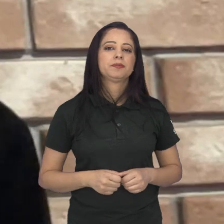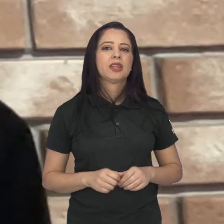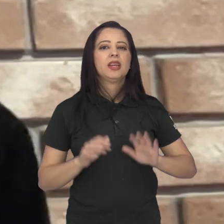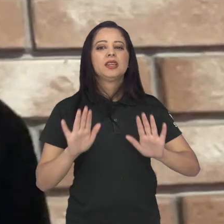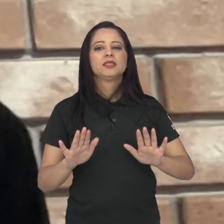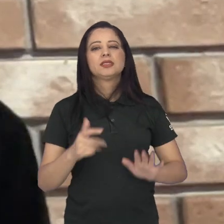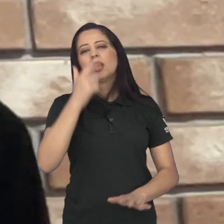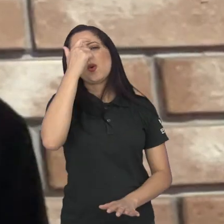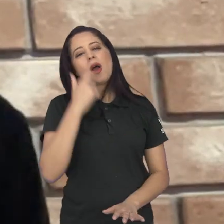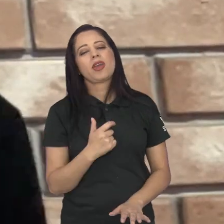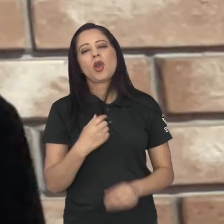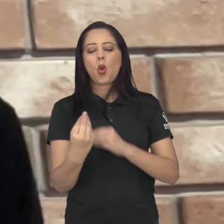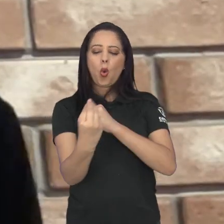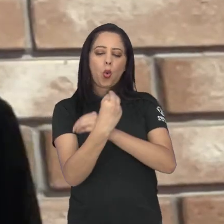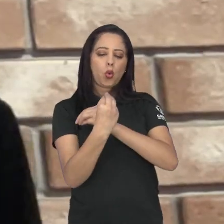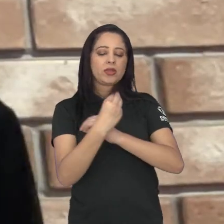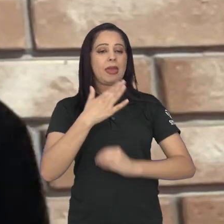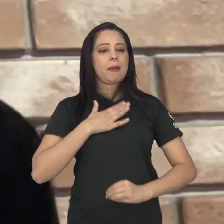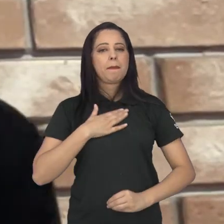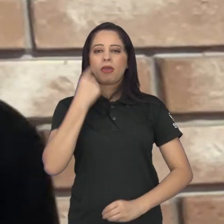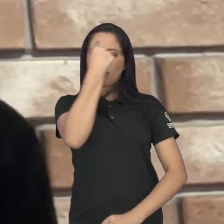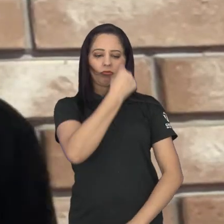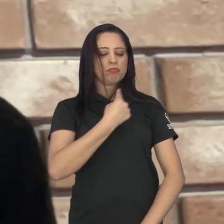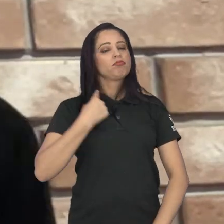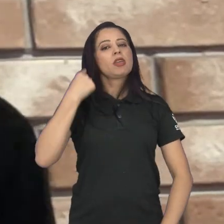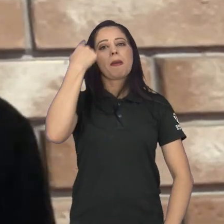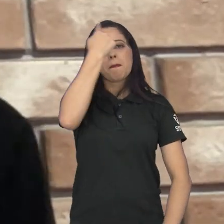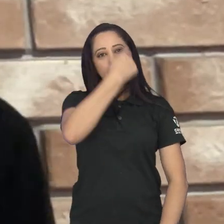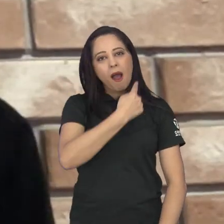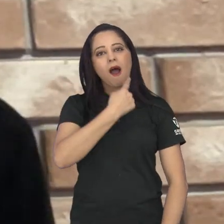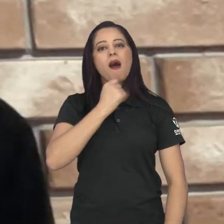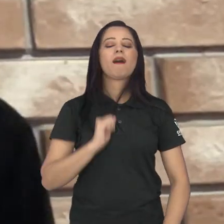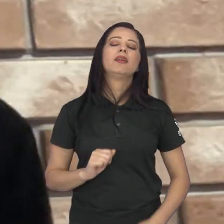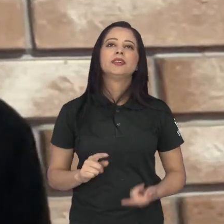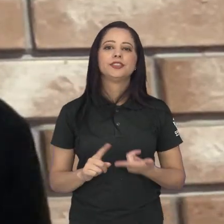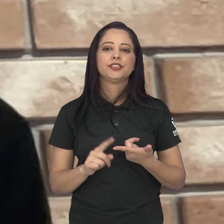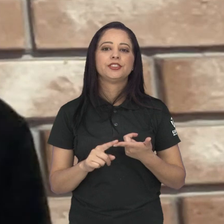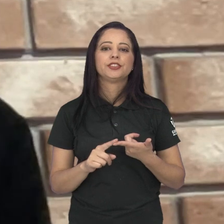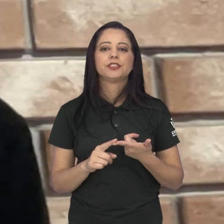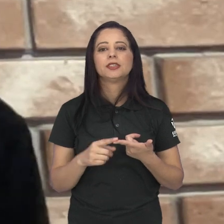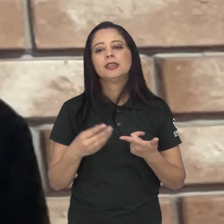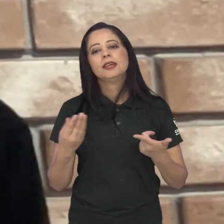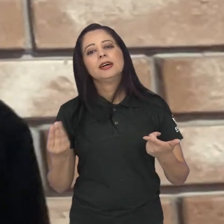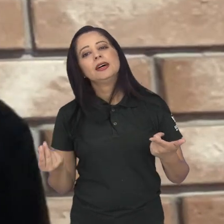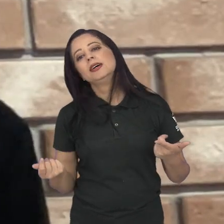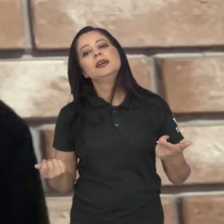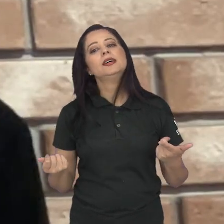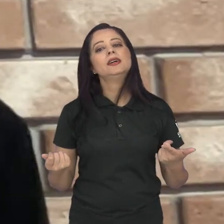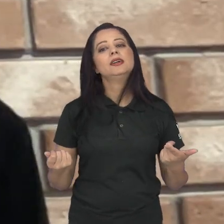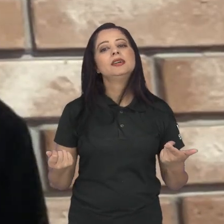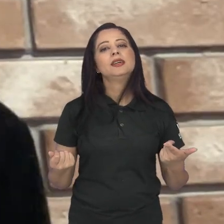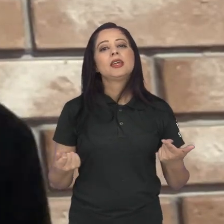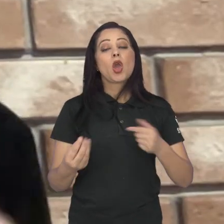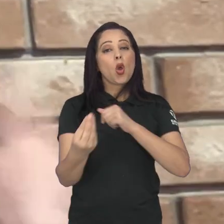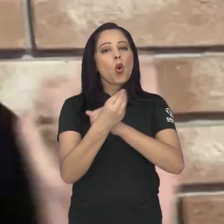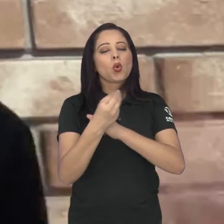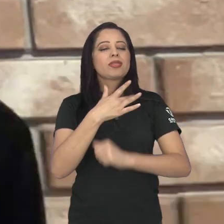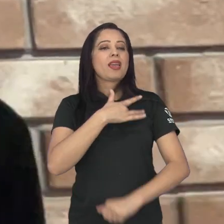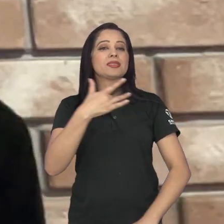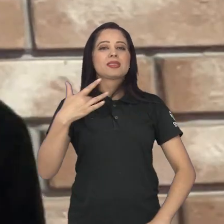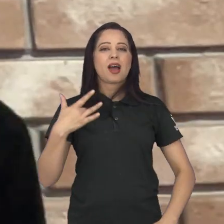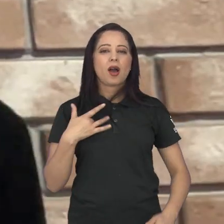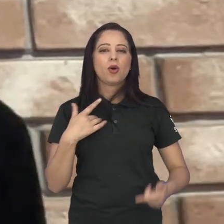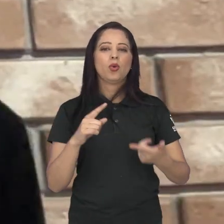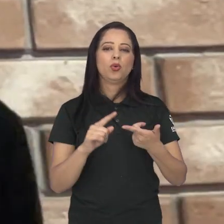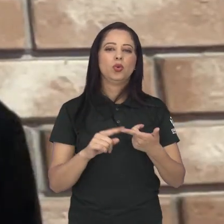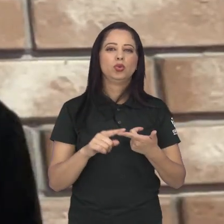passei a cuidar de mim, assim, da minha aparência, né, de coisas básicas, de cuidar da minha